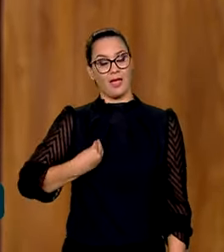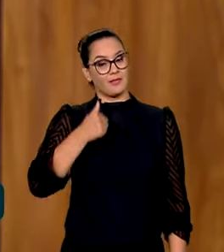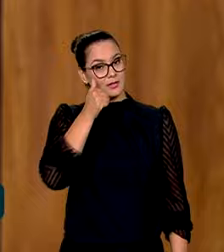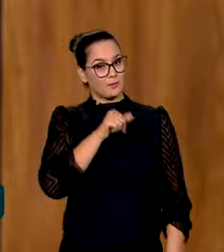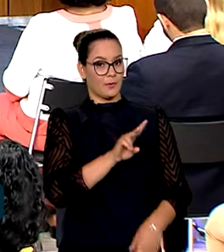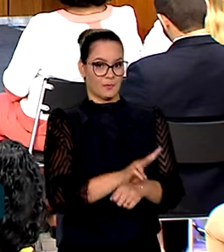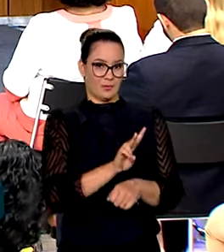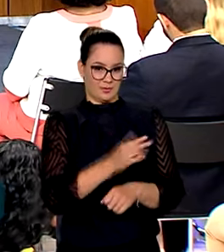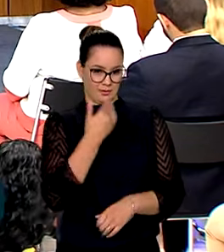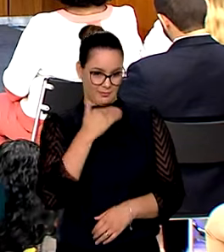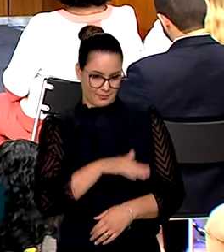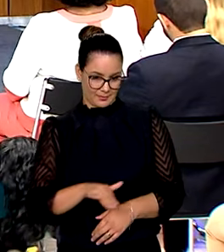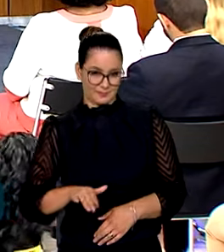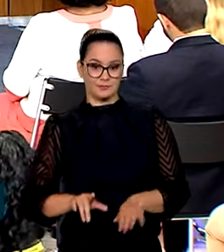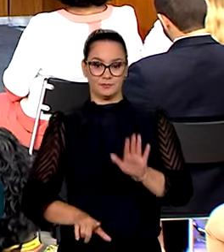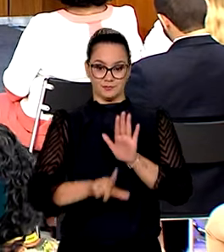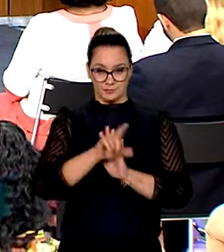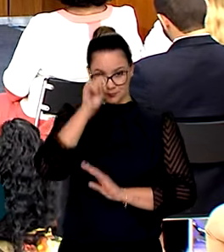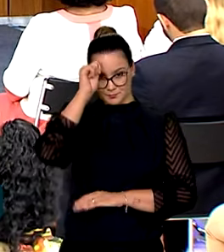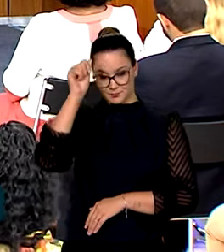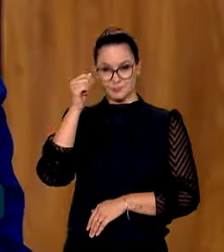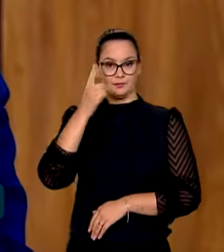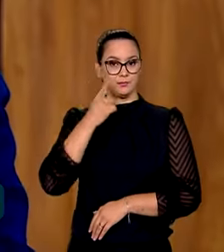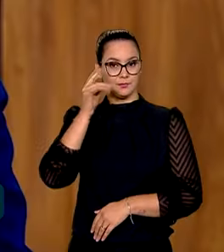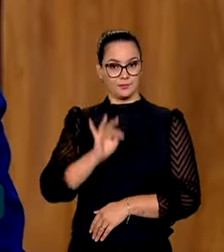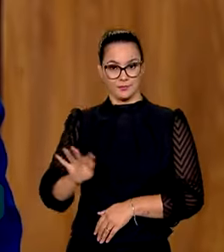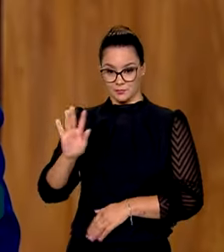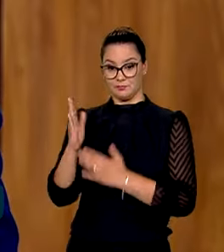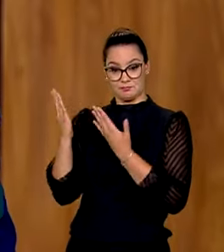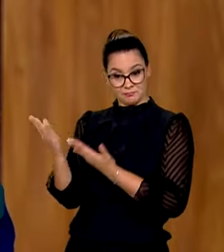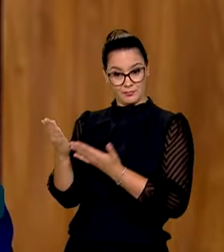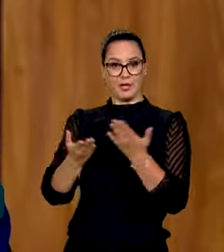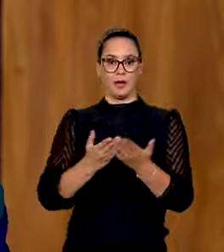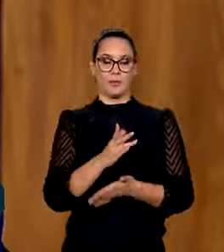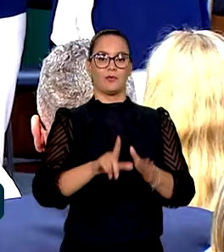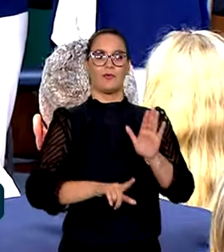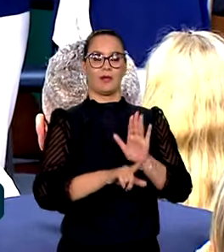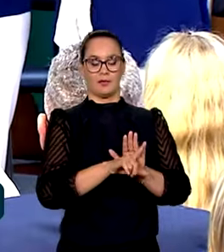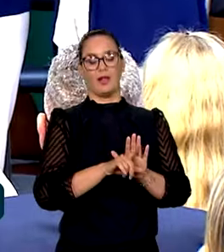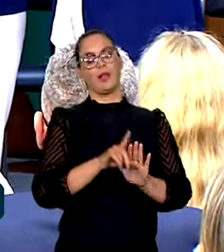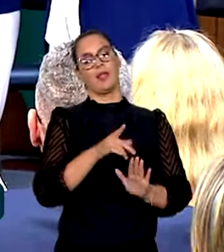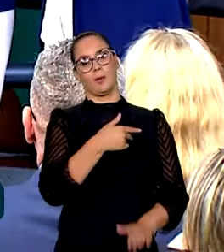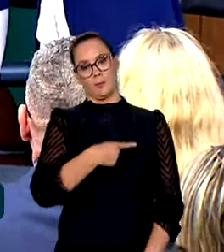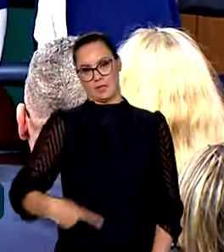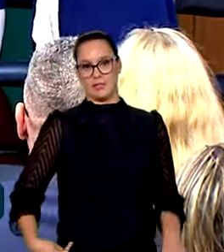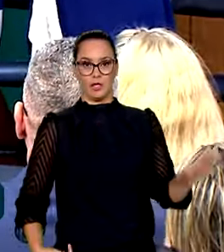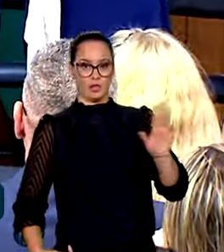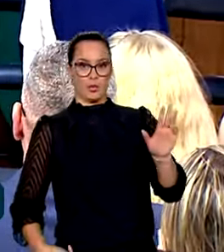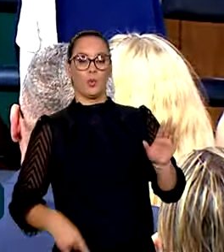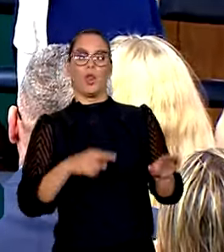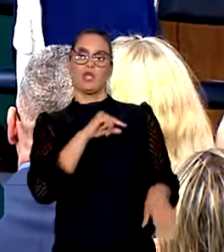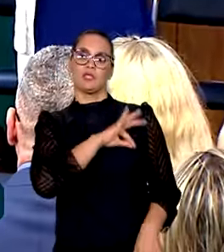proteção das crianças. A lei de autoria da deputada federal Maria do Rosário, sancionada pelo presidente Lula, prevê um benefício no valor de um